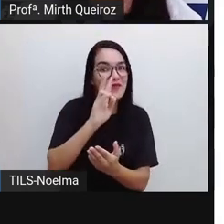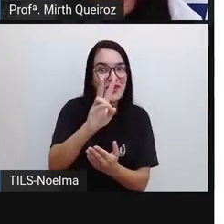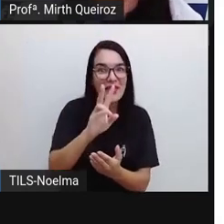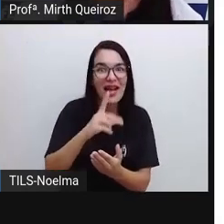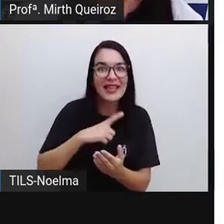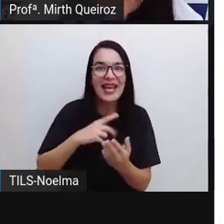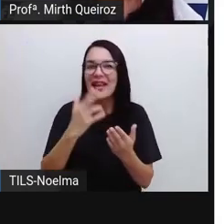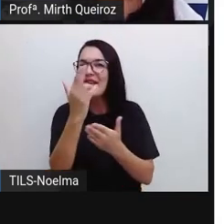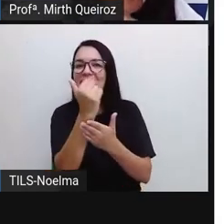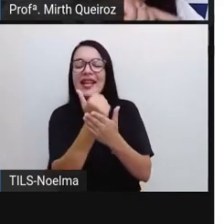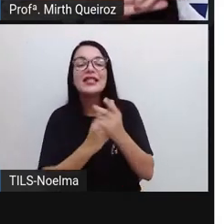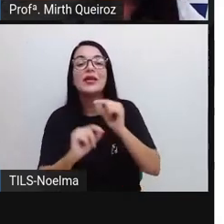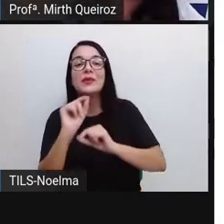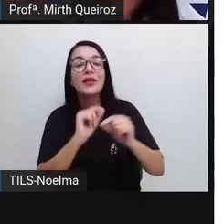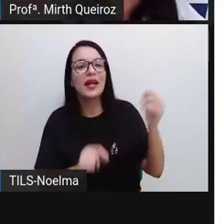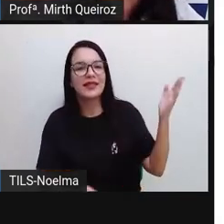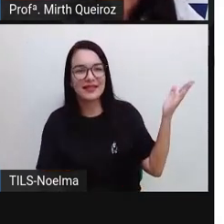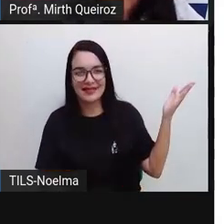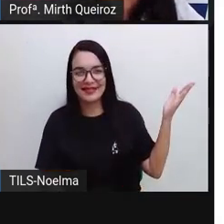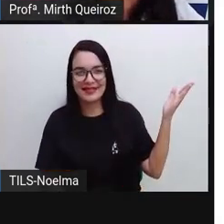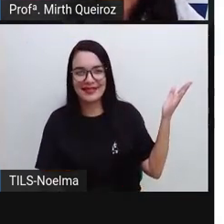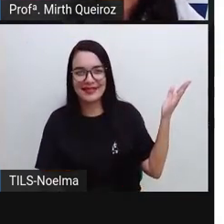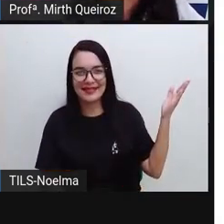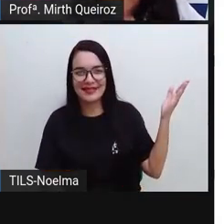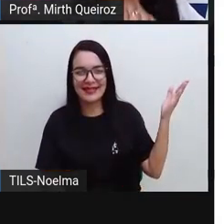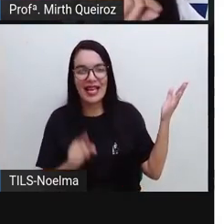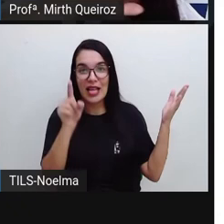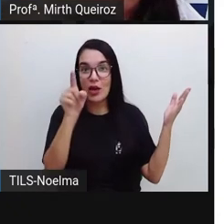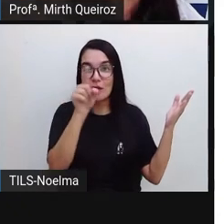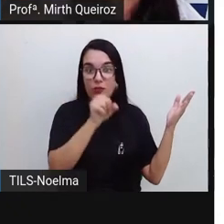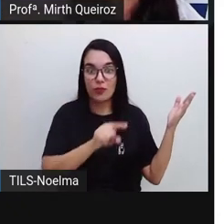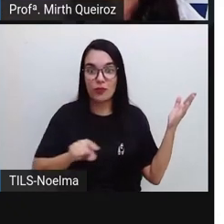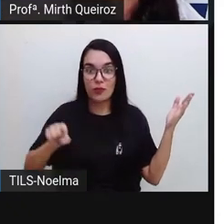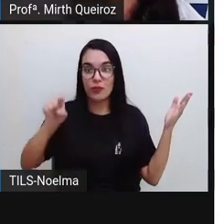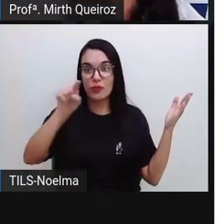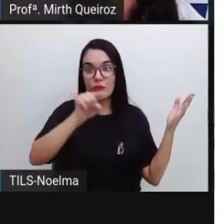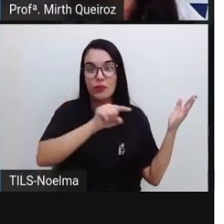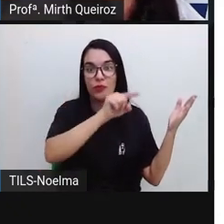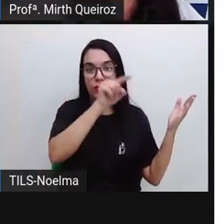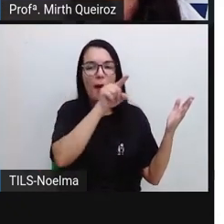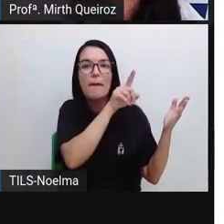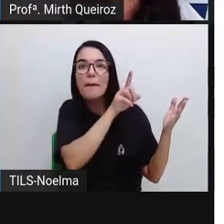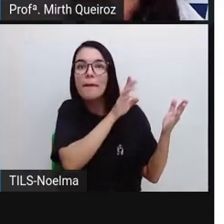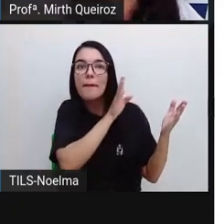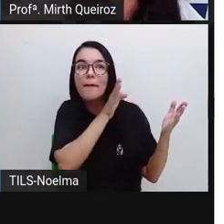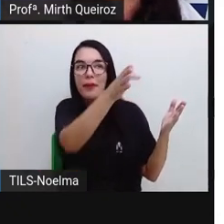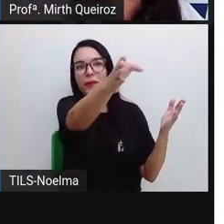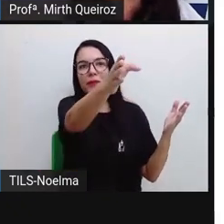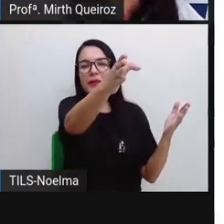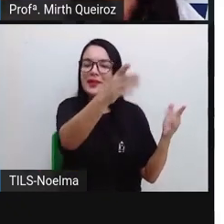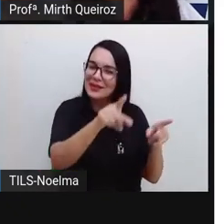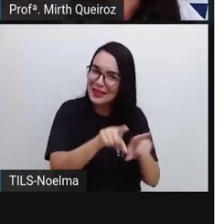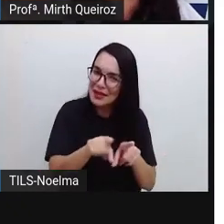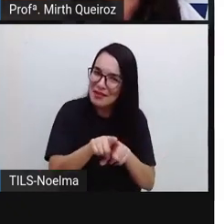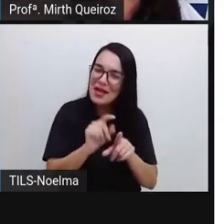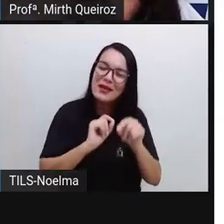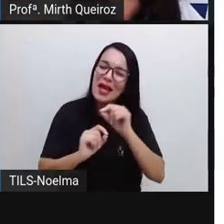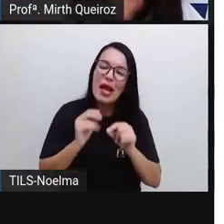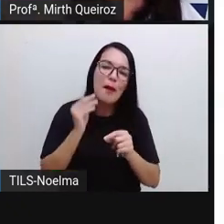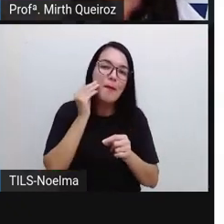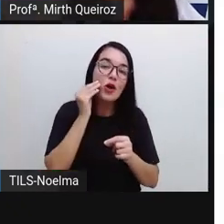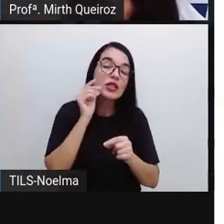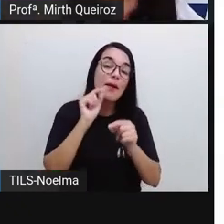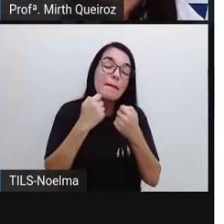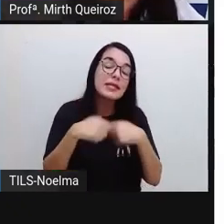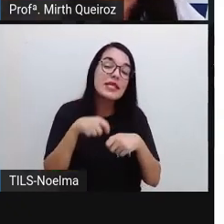vocês podem observar que nós temos aí, os atalhos, né? E uma seta que indica que